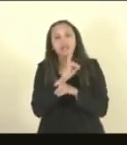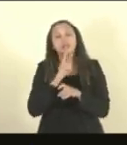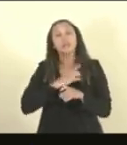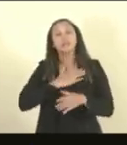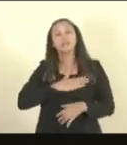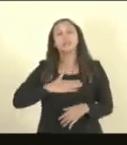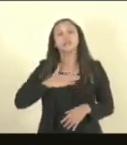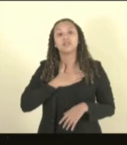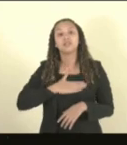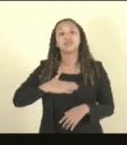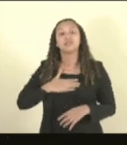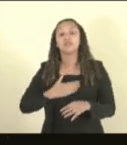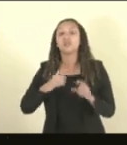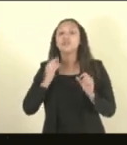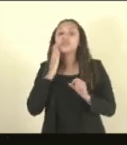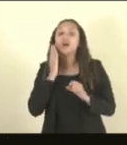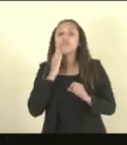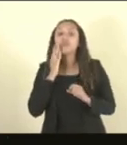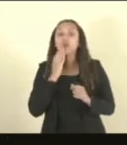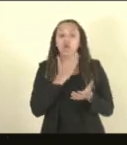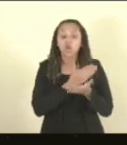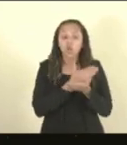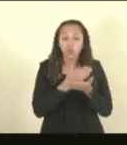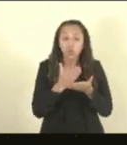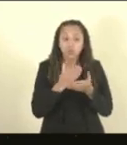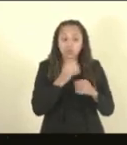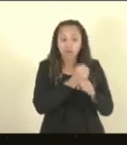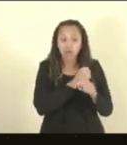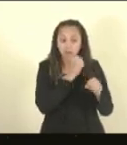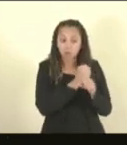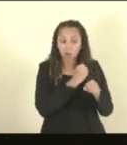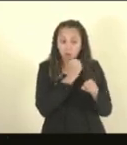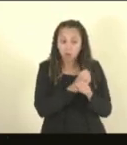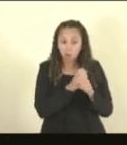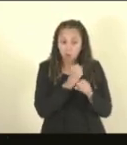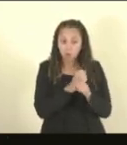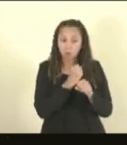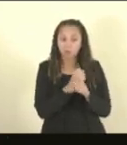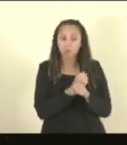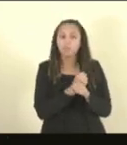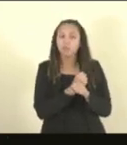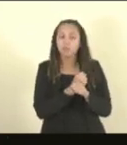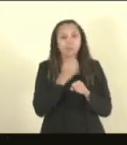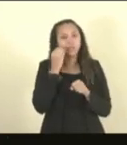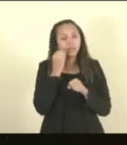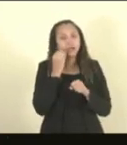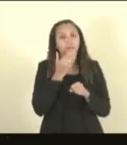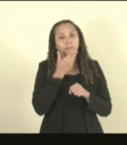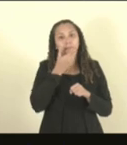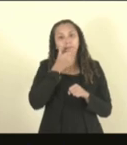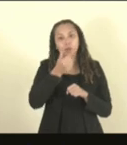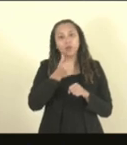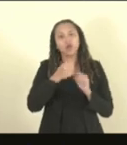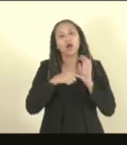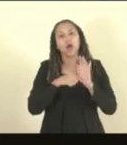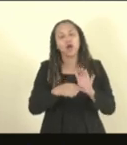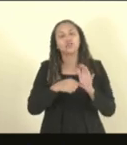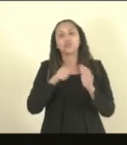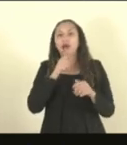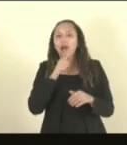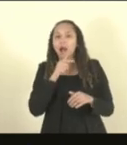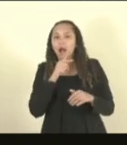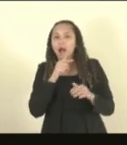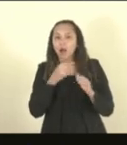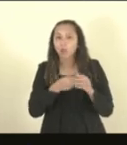satisfação de saber que eles iniciaram as obras para a melhoria da distribuição da água no distrito de